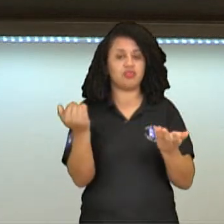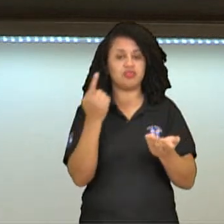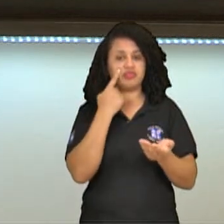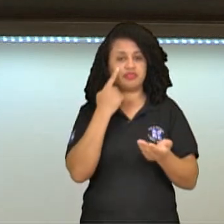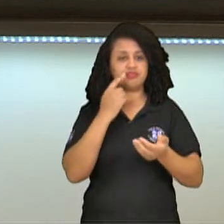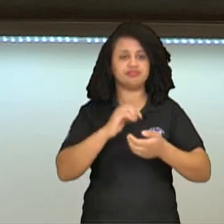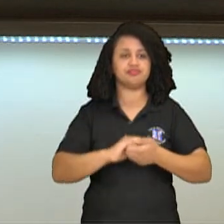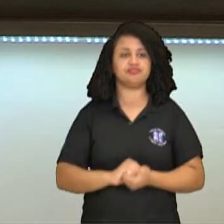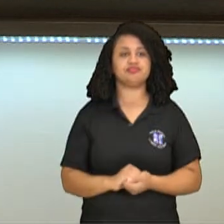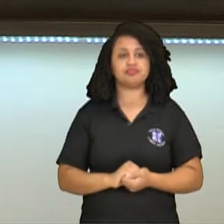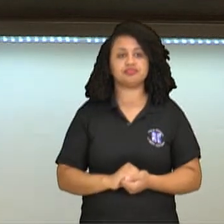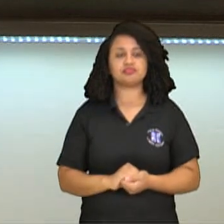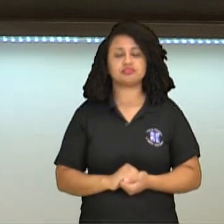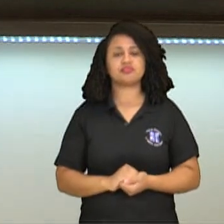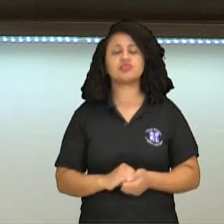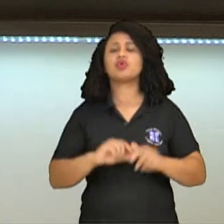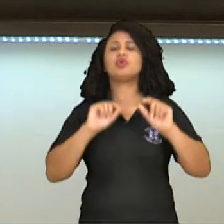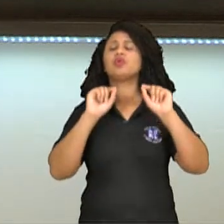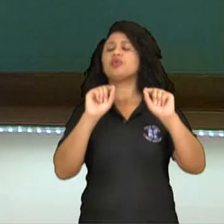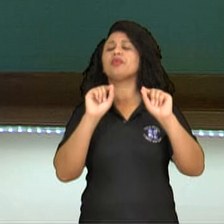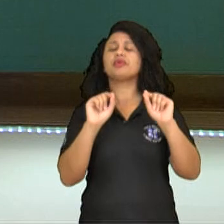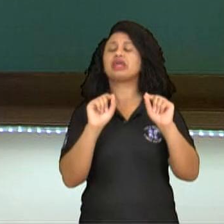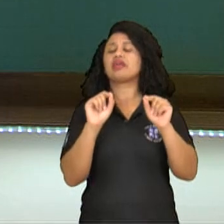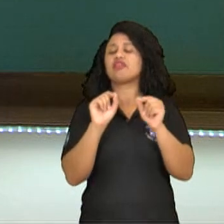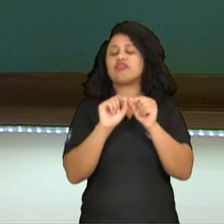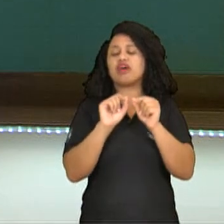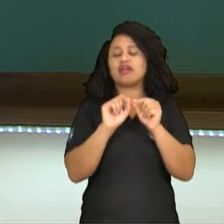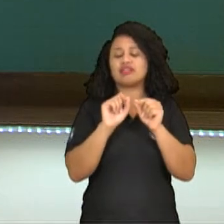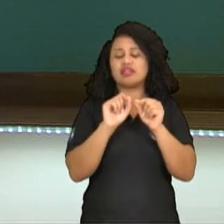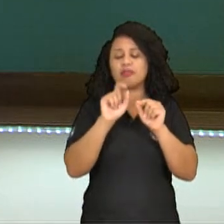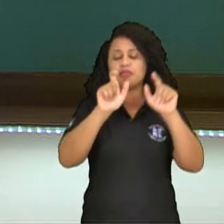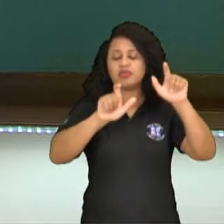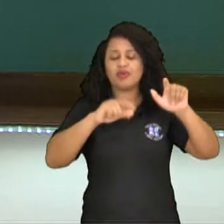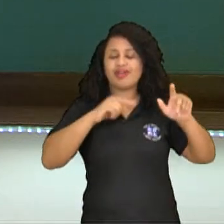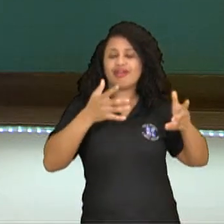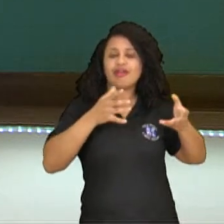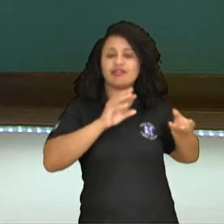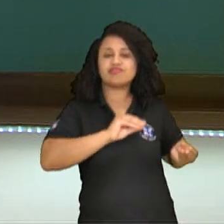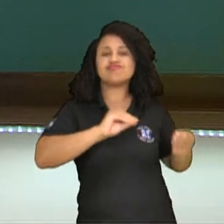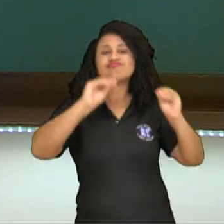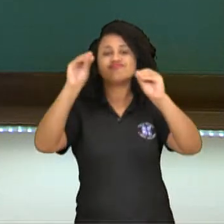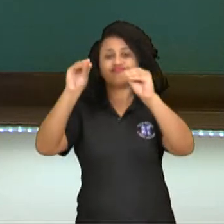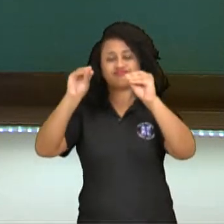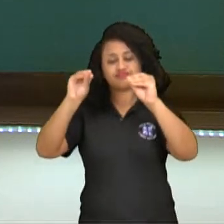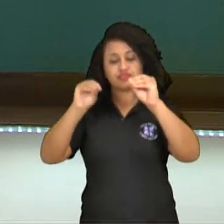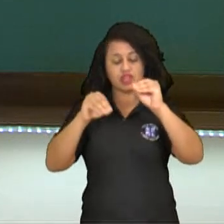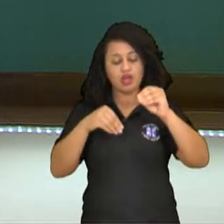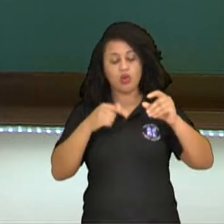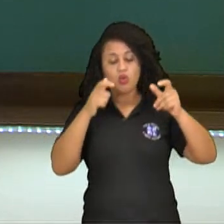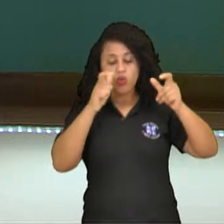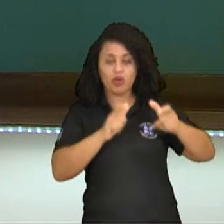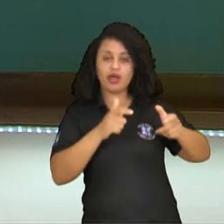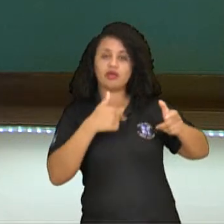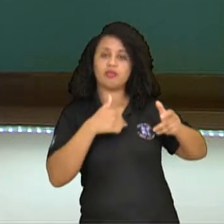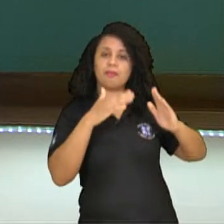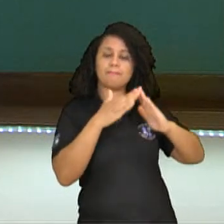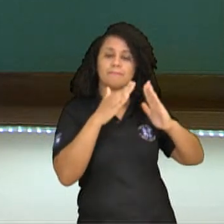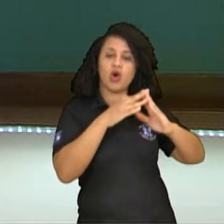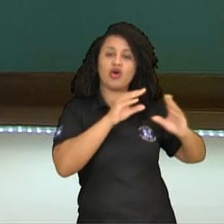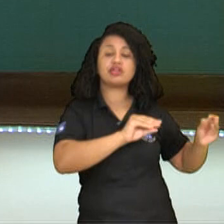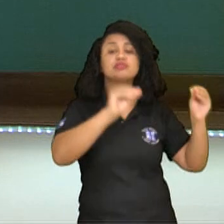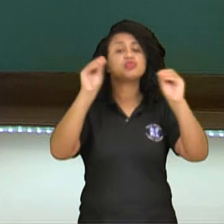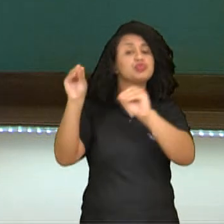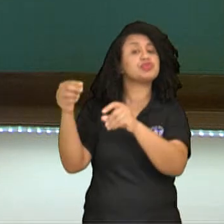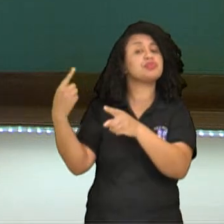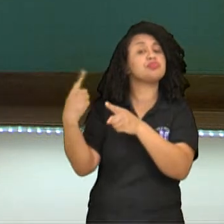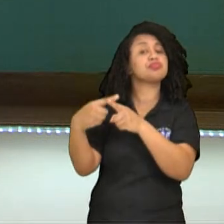aqui. O que motiva a migração? O que leva as pessoas a se deslocarem de um lugar para o outro?